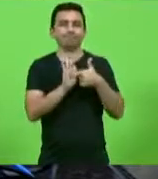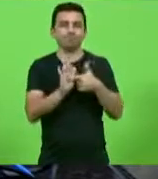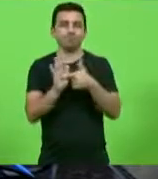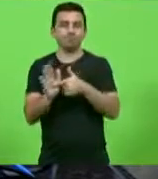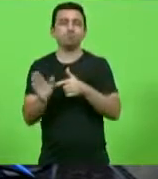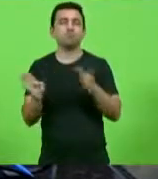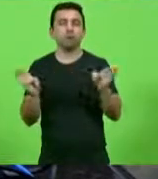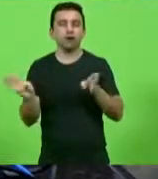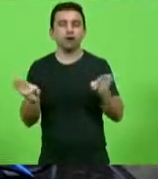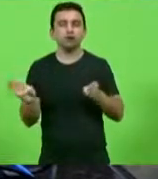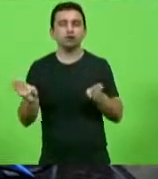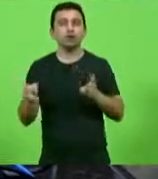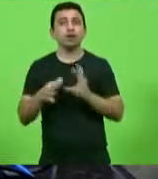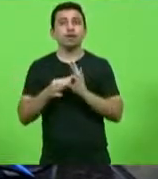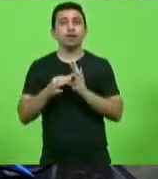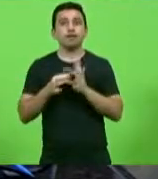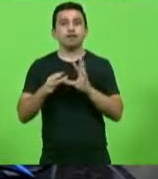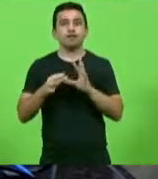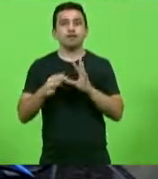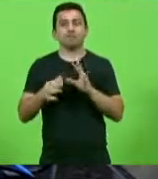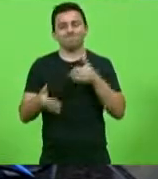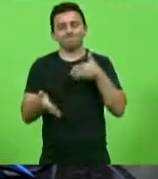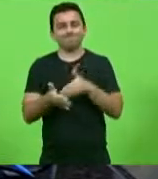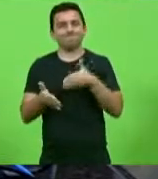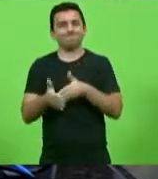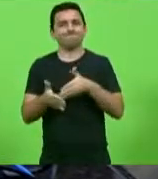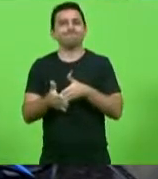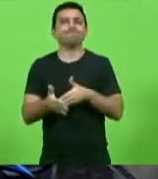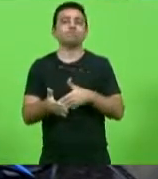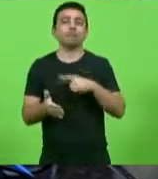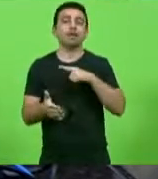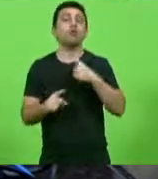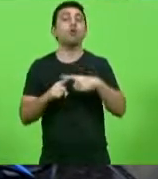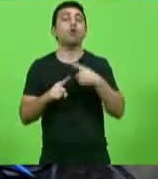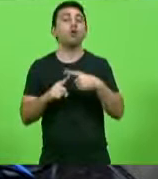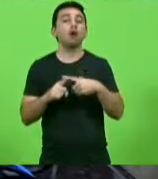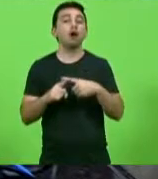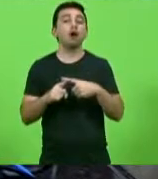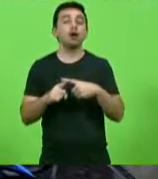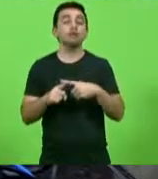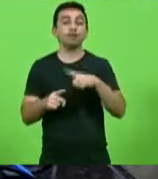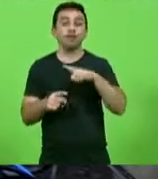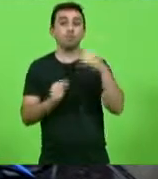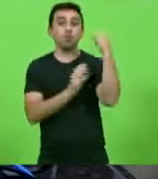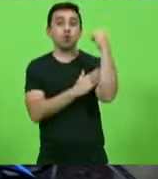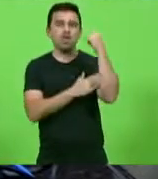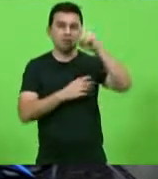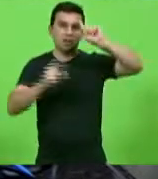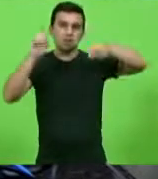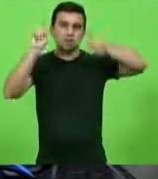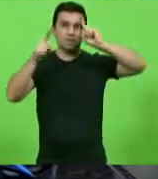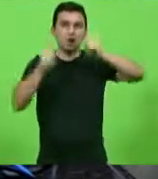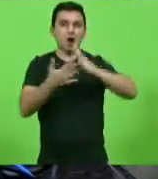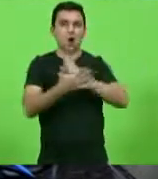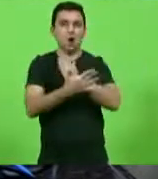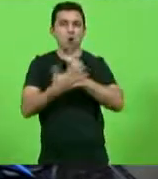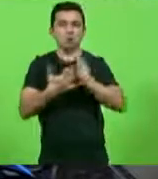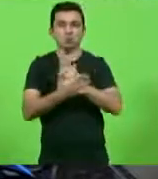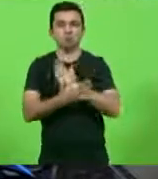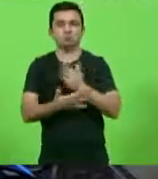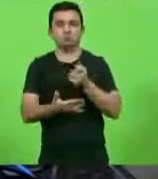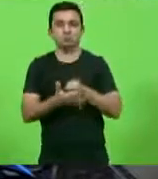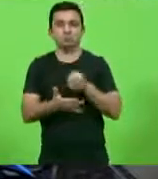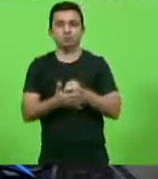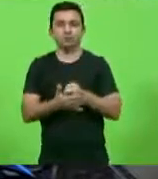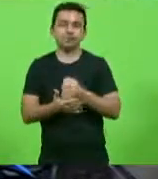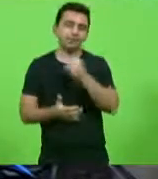momentos em que a liberdade foi corrompida, perdida, porque encontrou o poder absoluto de alguns autoritários.